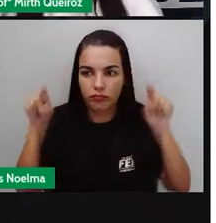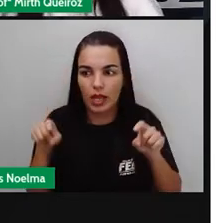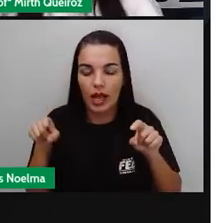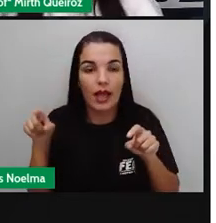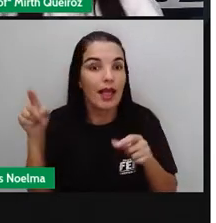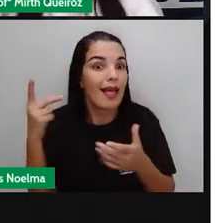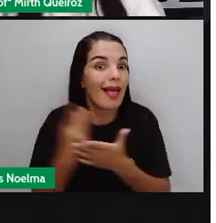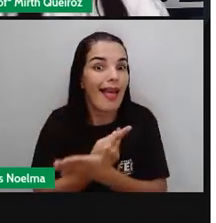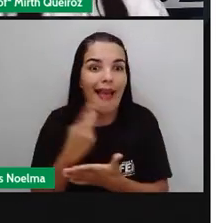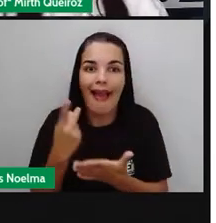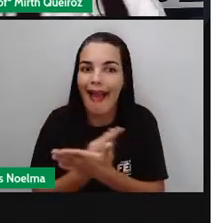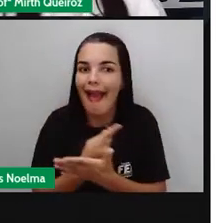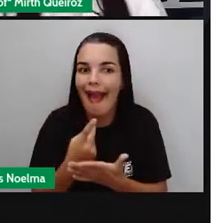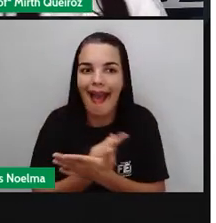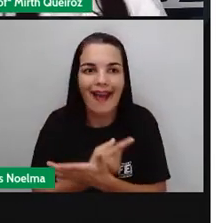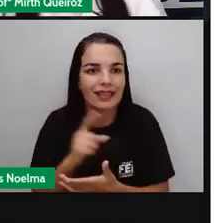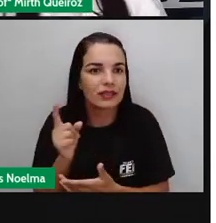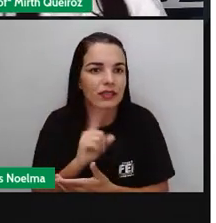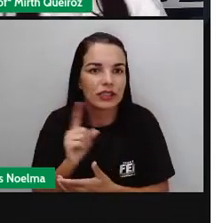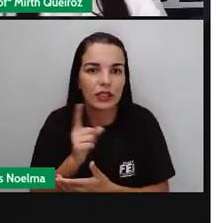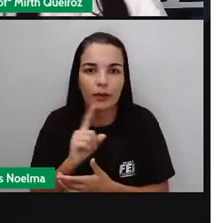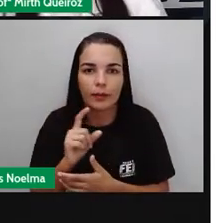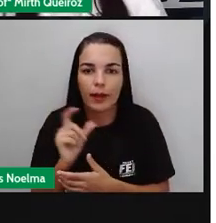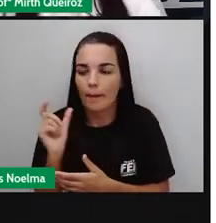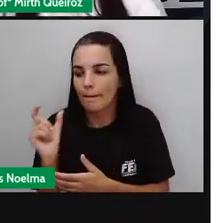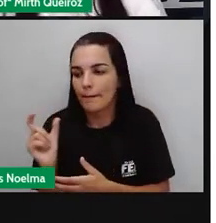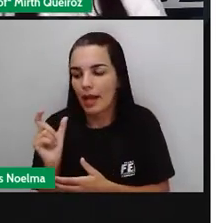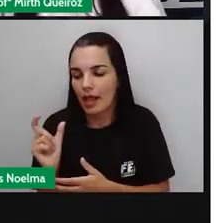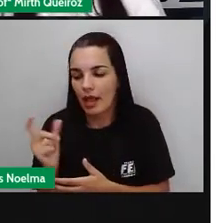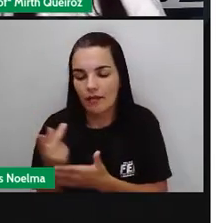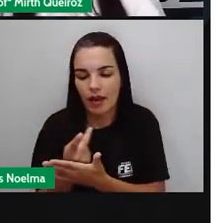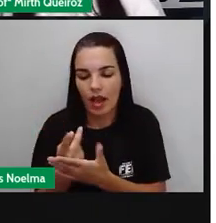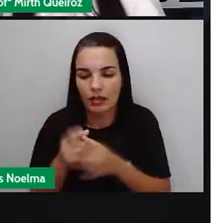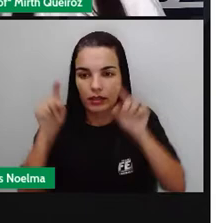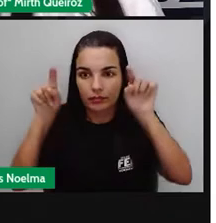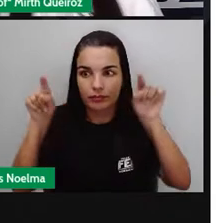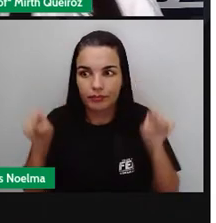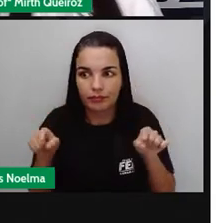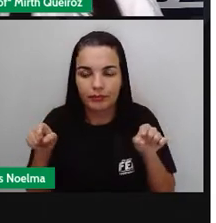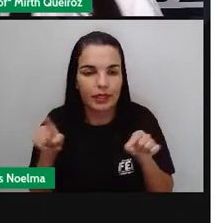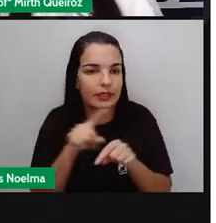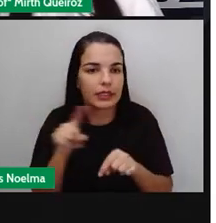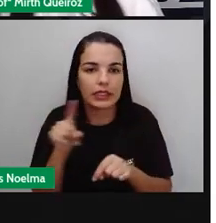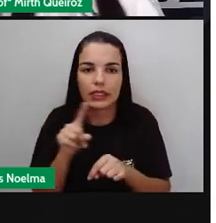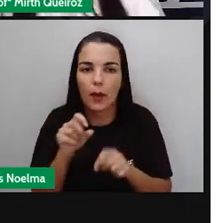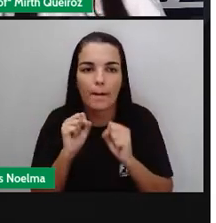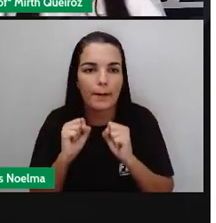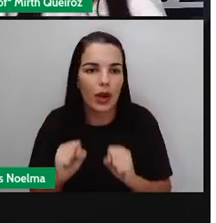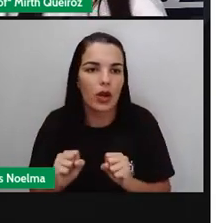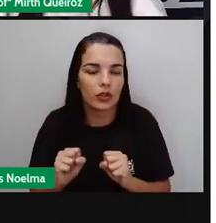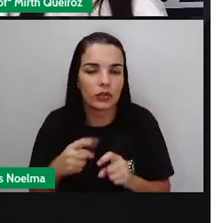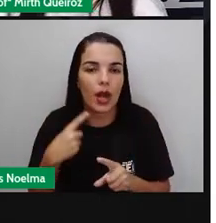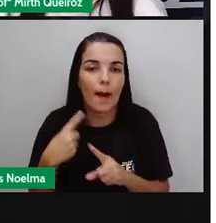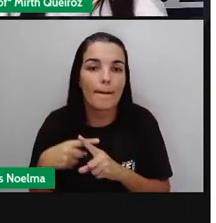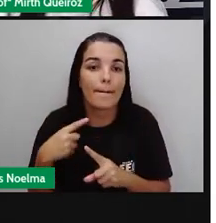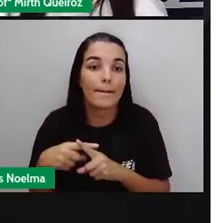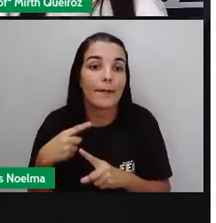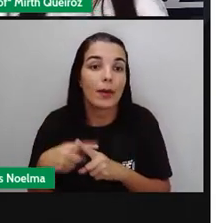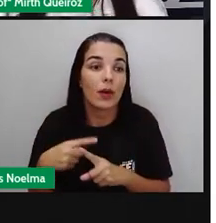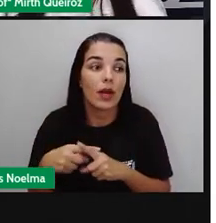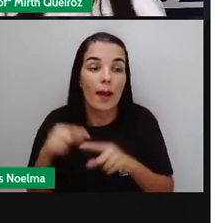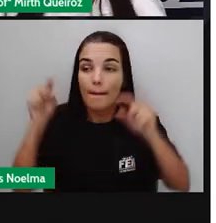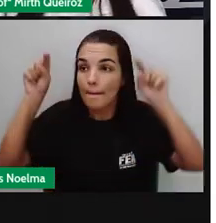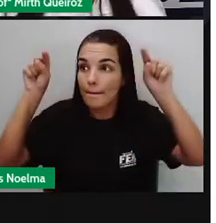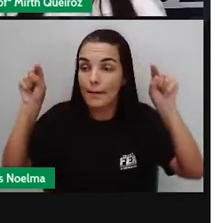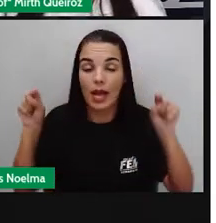errado, gente. Nós não podemos colocar a palavra errada entre parênteses. Por que que eu não posso fazer isso, Pró?